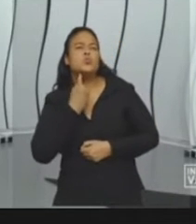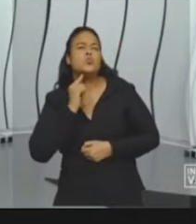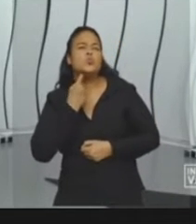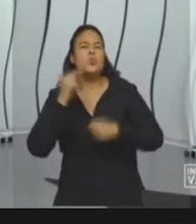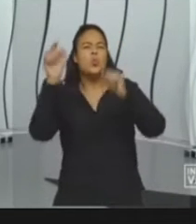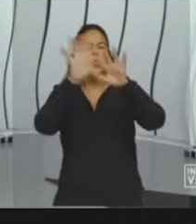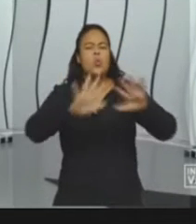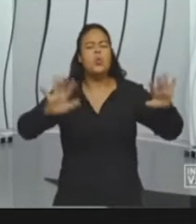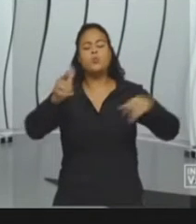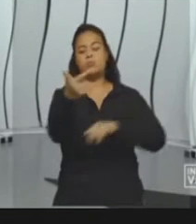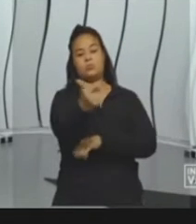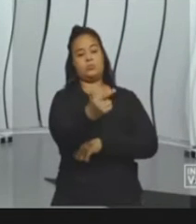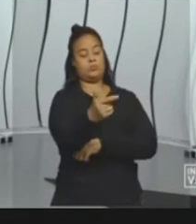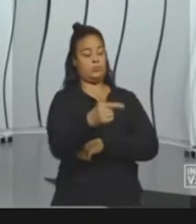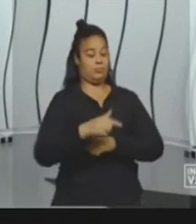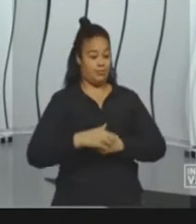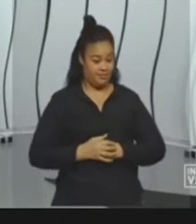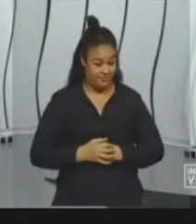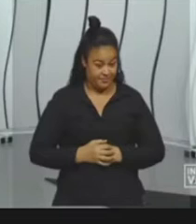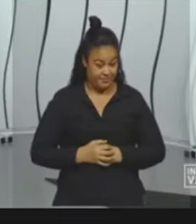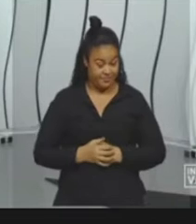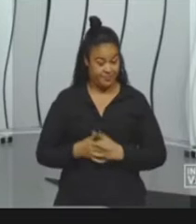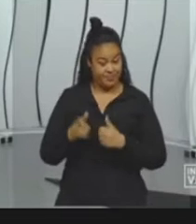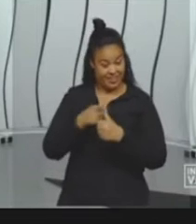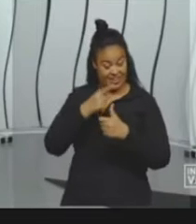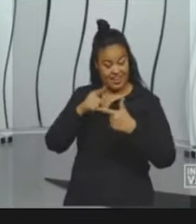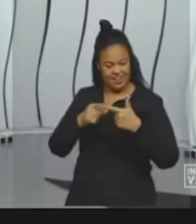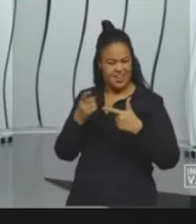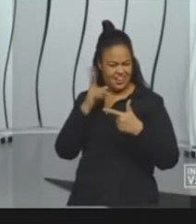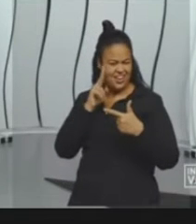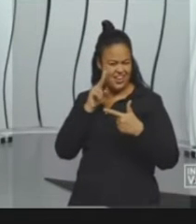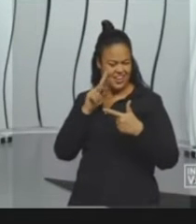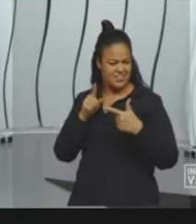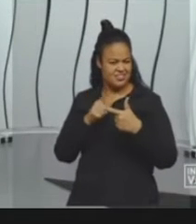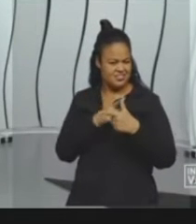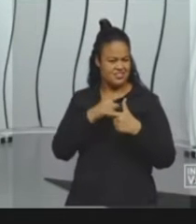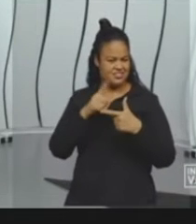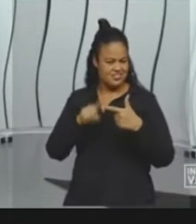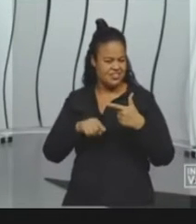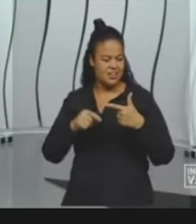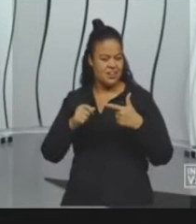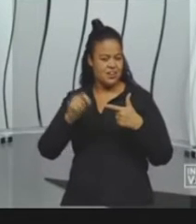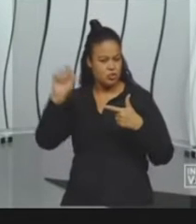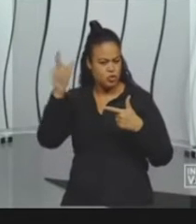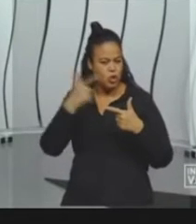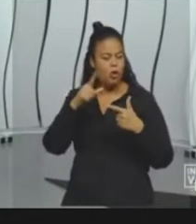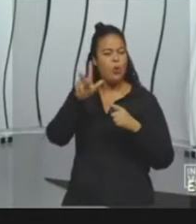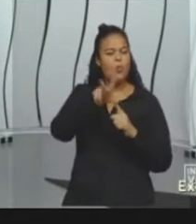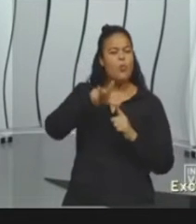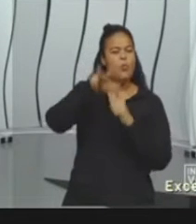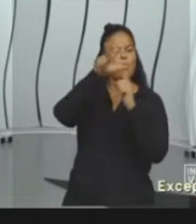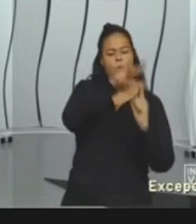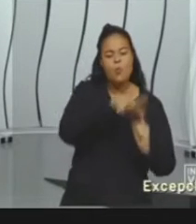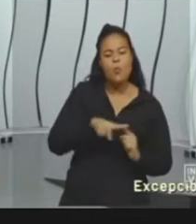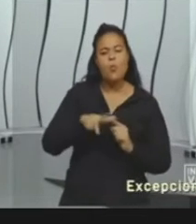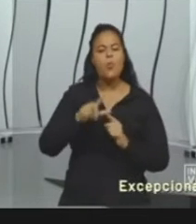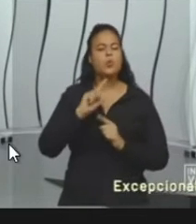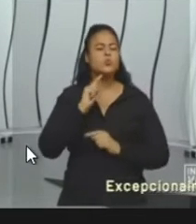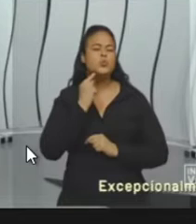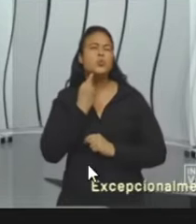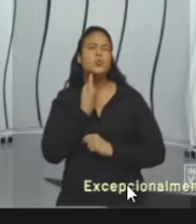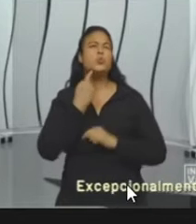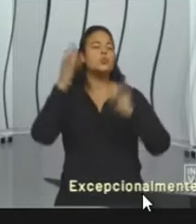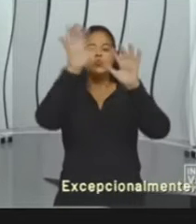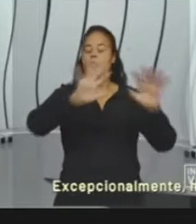destacar também aí, né? Que os outros dois que eu citei também, a energia eólica e a energia solar, também não estão envolvidos na poluição do ar.